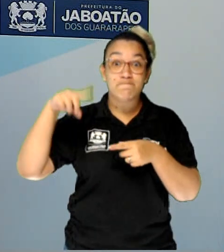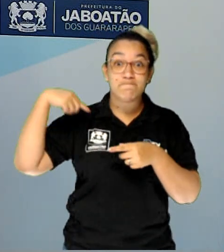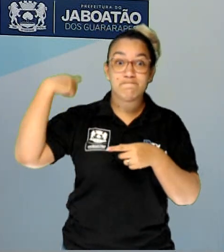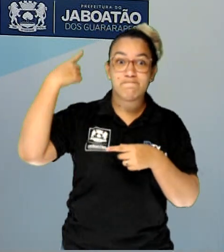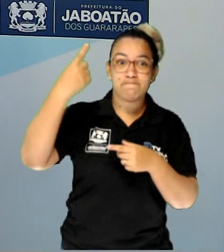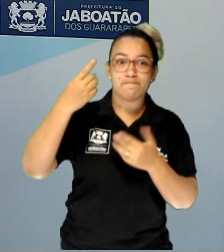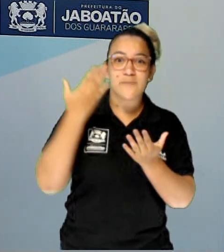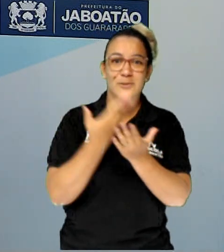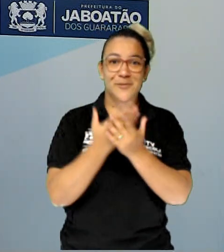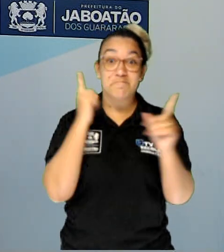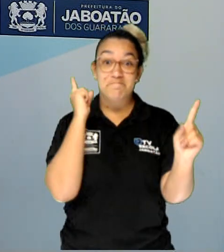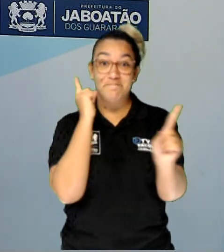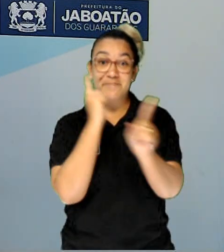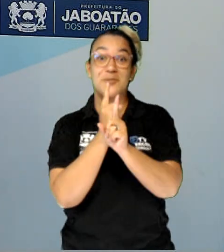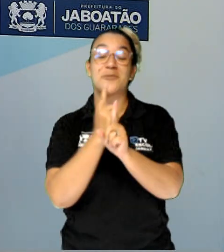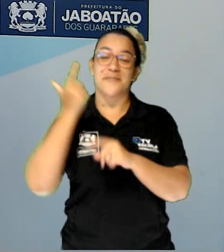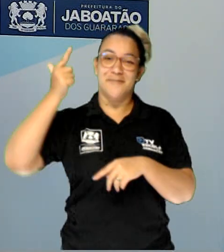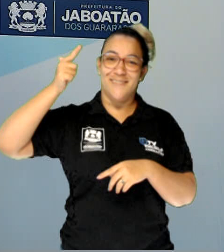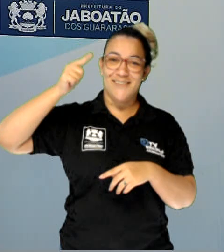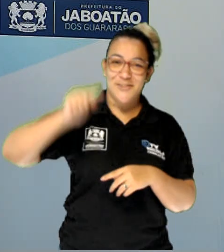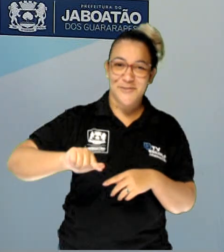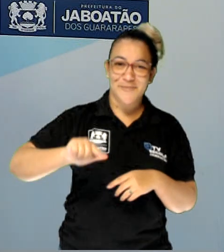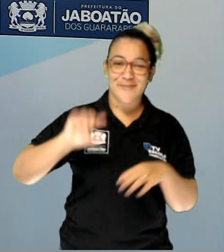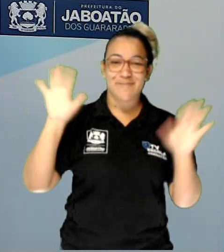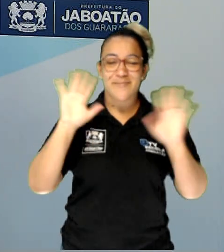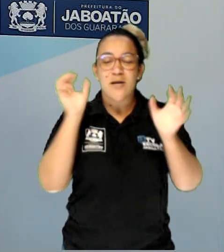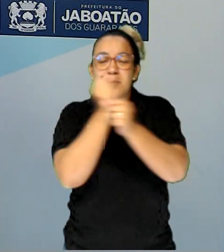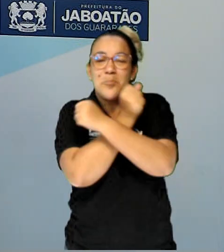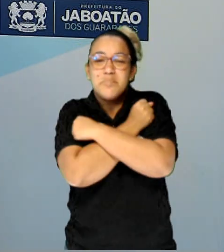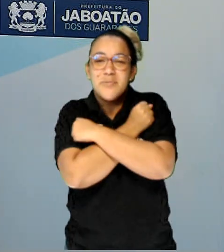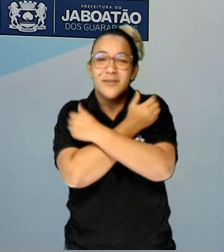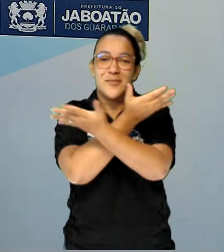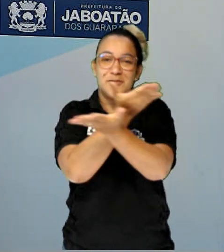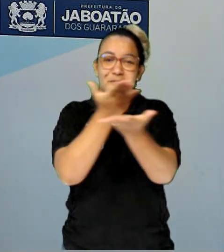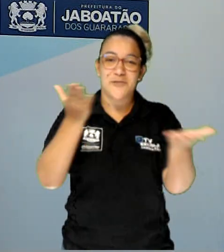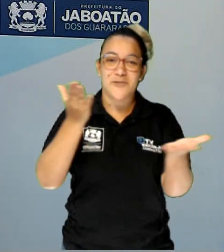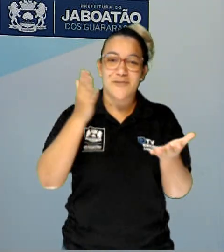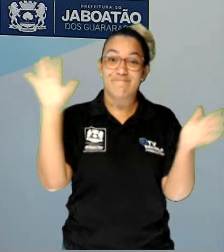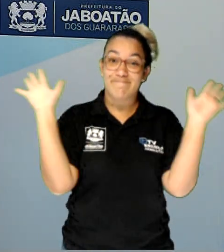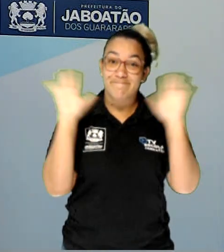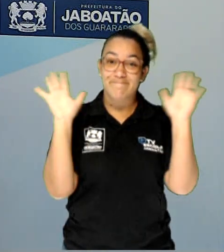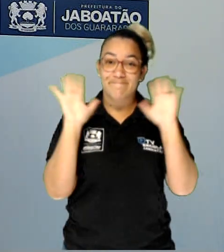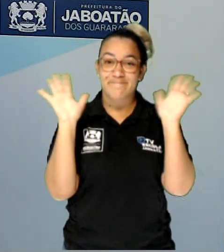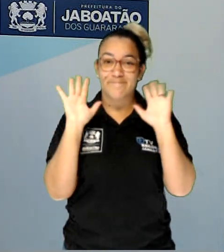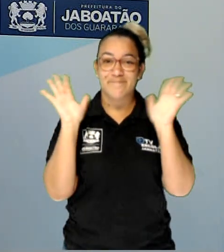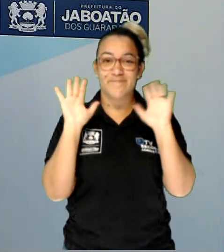aula a gente se encontra aqui. Então, forte abraço para todo mundo e tchau!